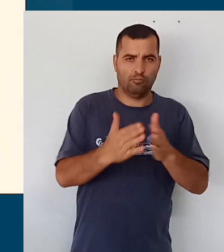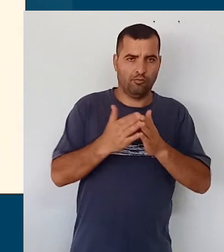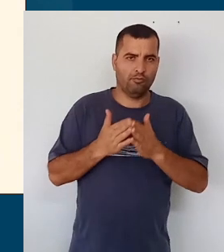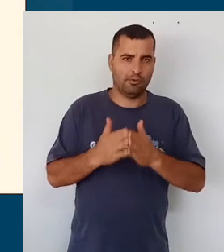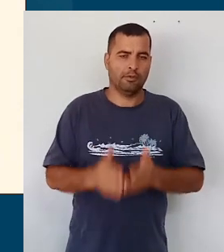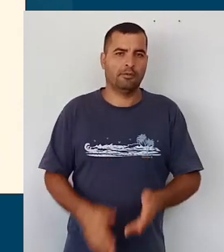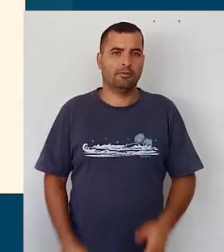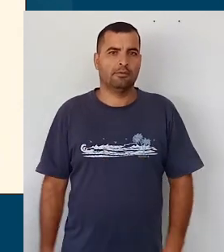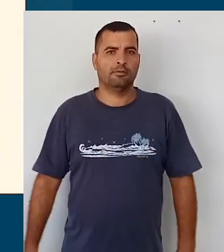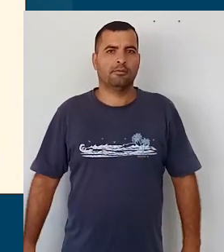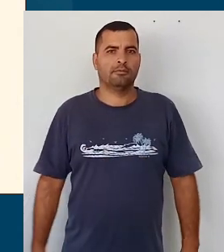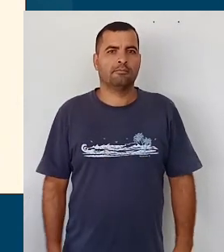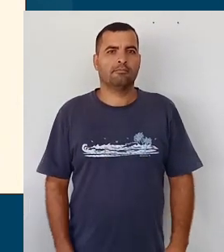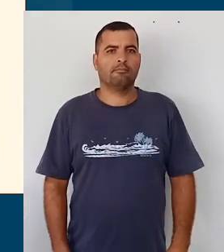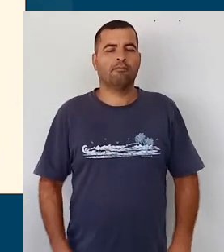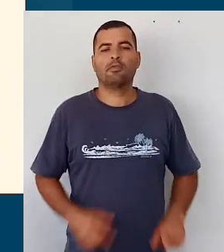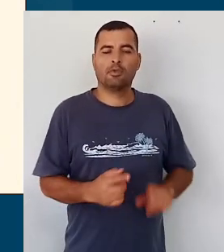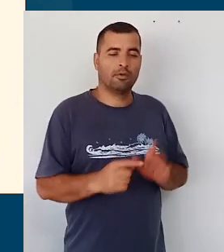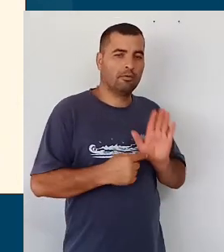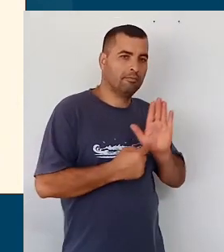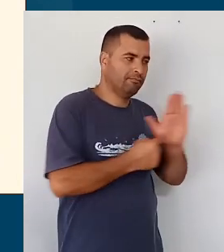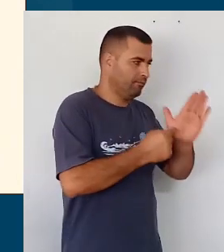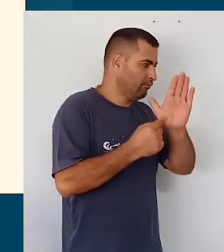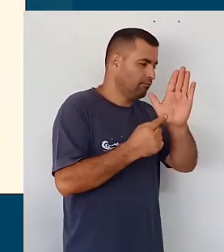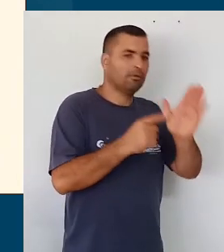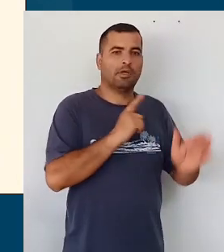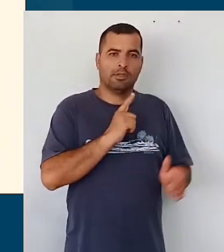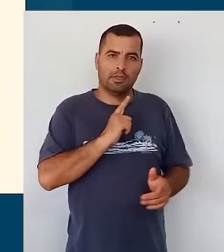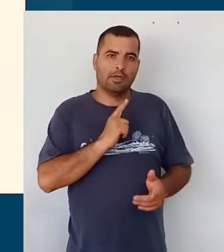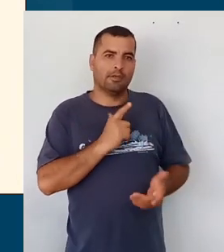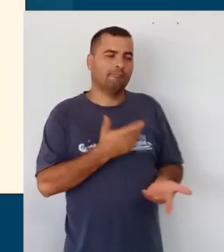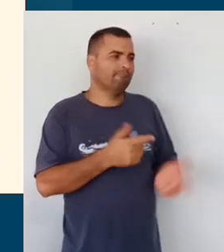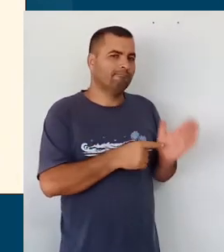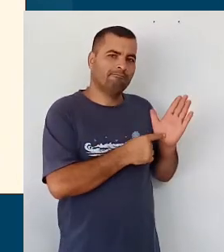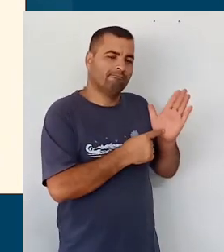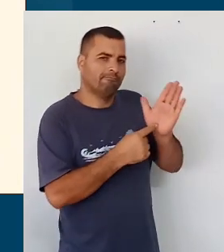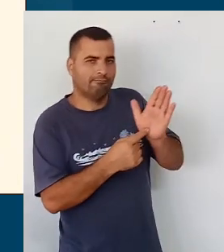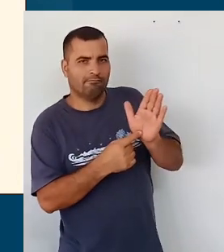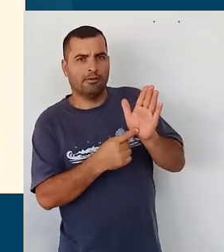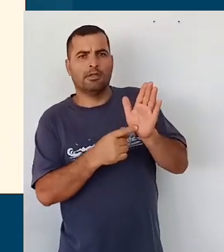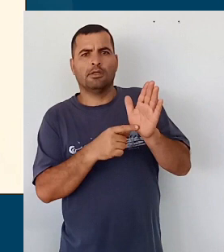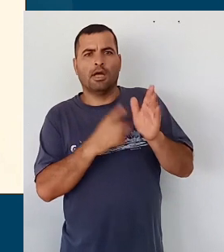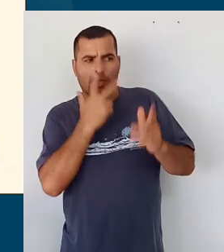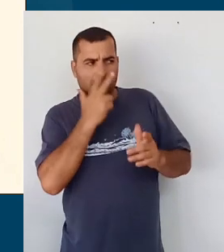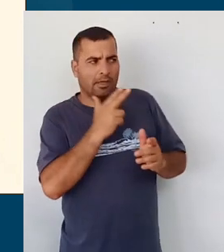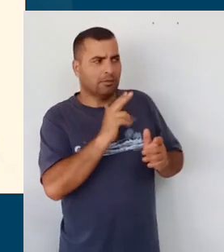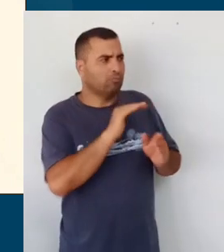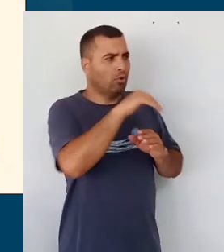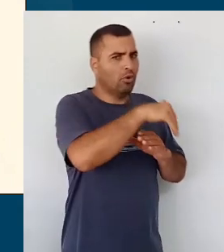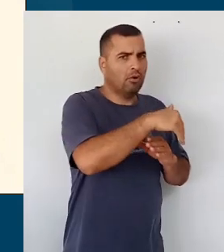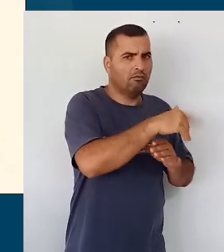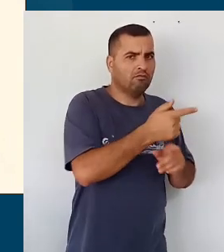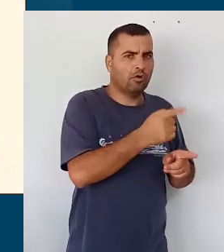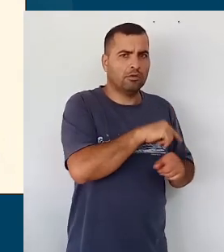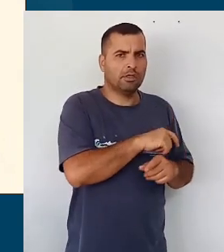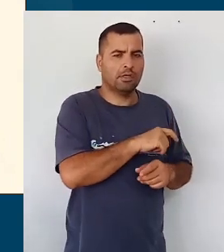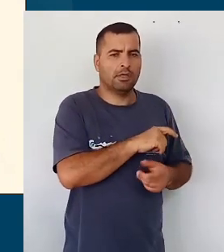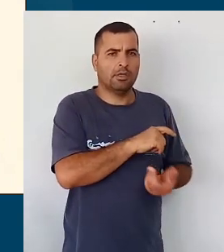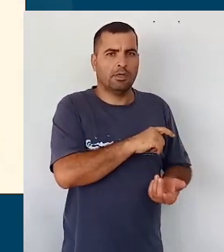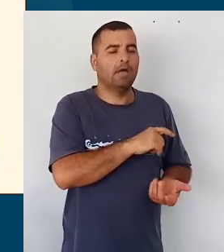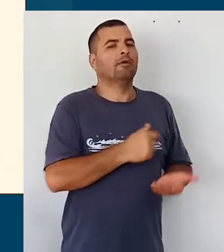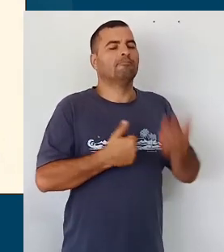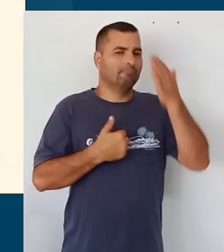favor, que é justamente o próximo item que a gente vai tratar, que está dentro, acho que pulou um, pulou um aqui,